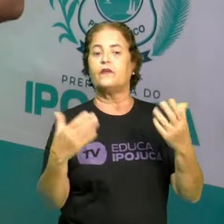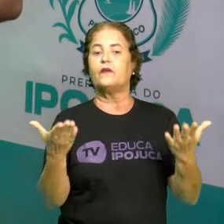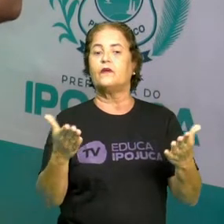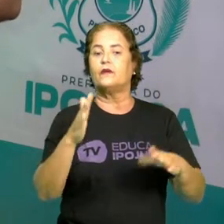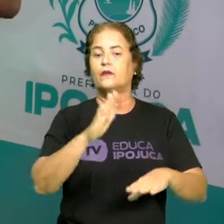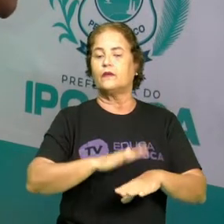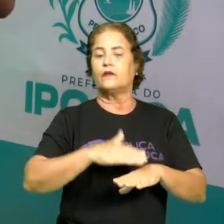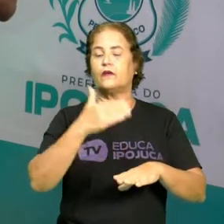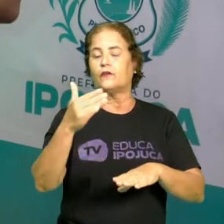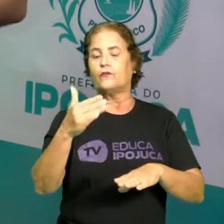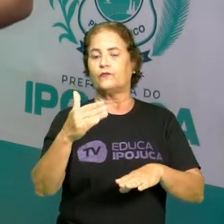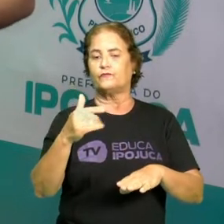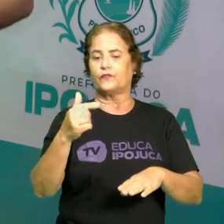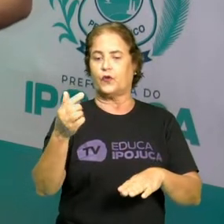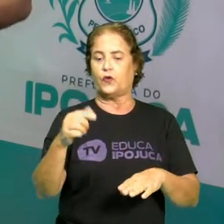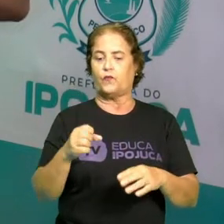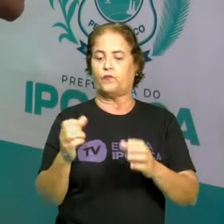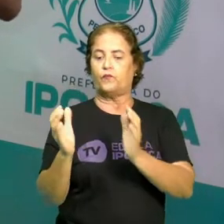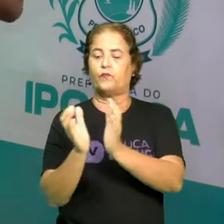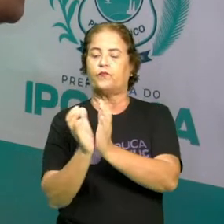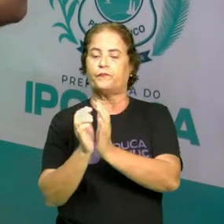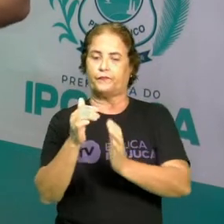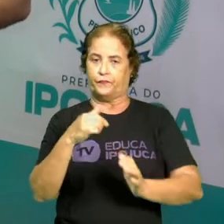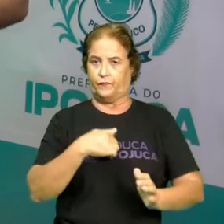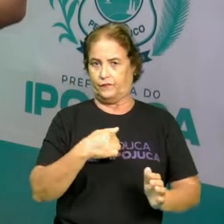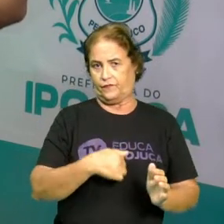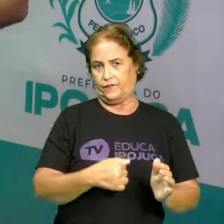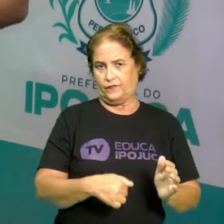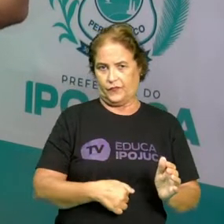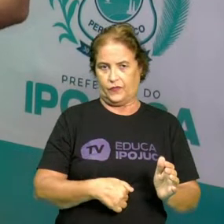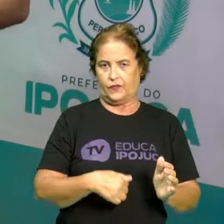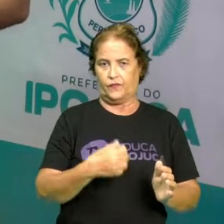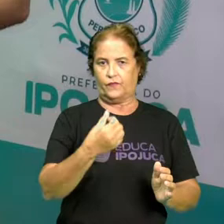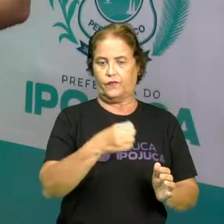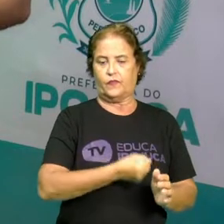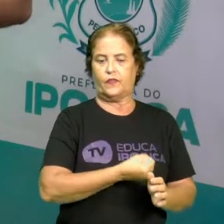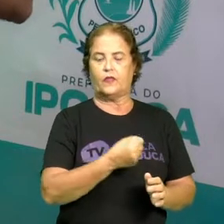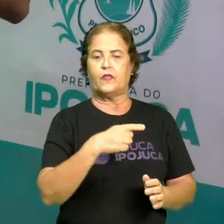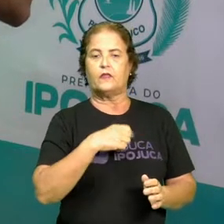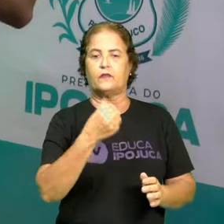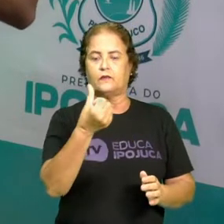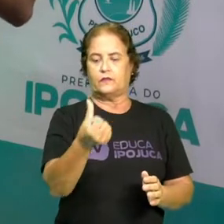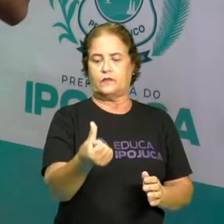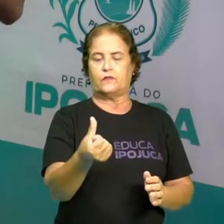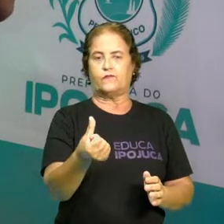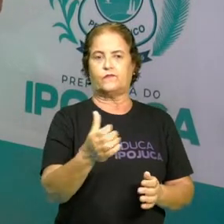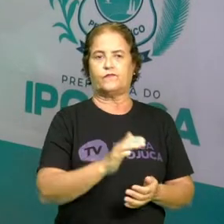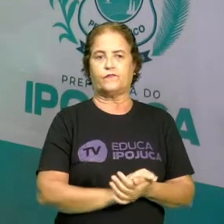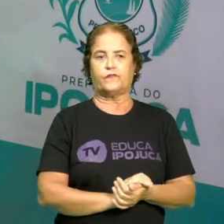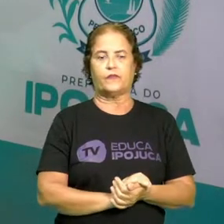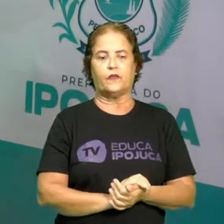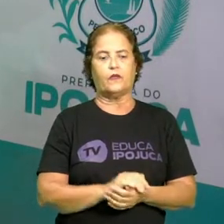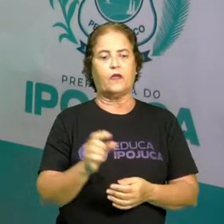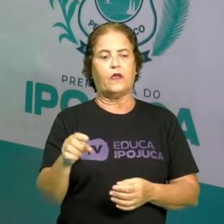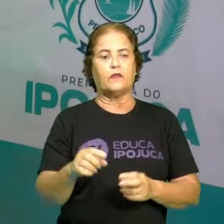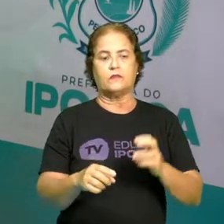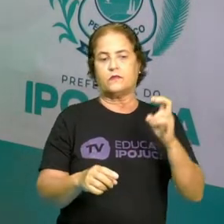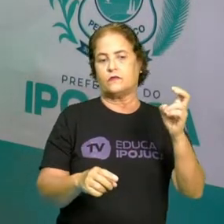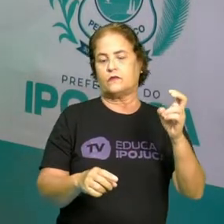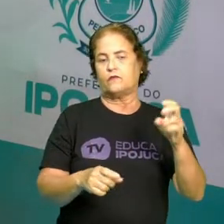quem ganhou foi a coleção de botões com seis em quantidades. Comparado a cinco.